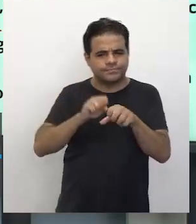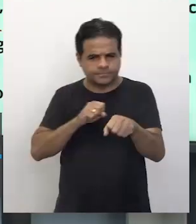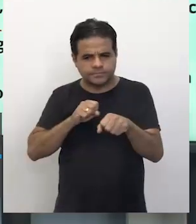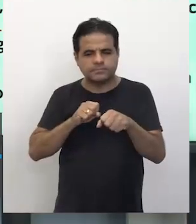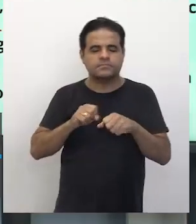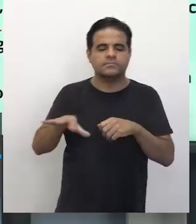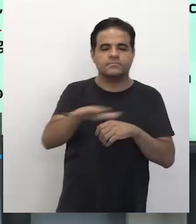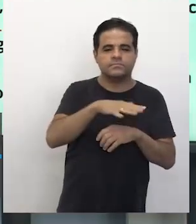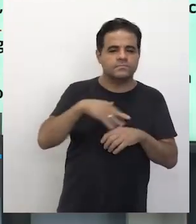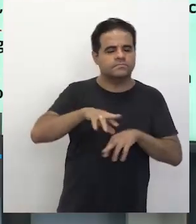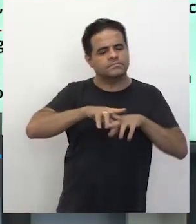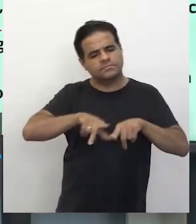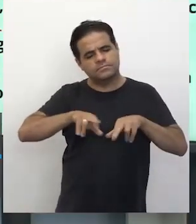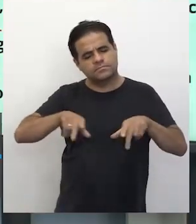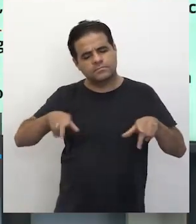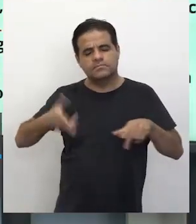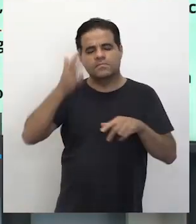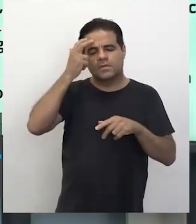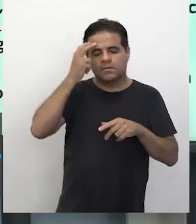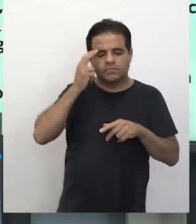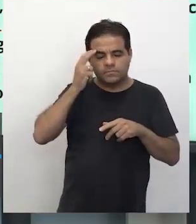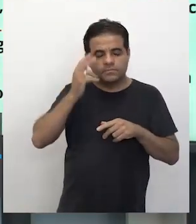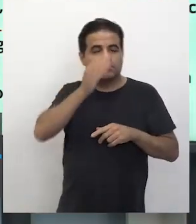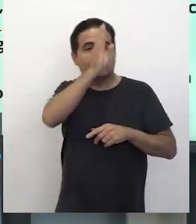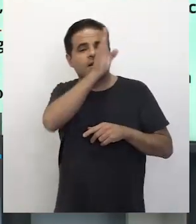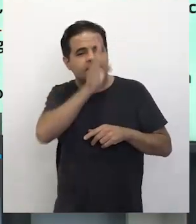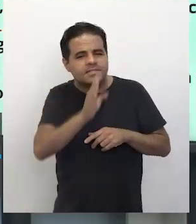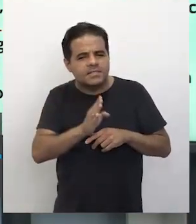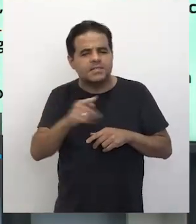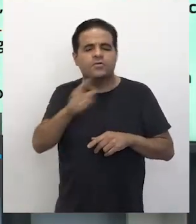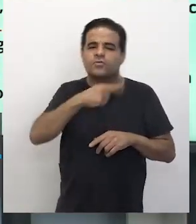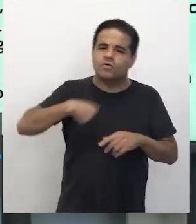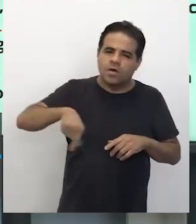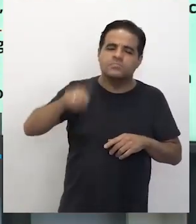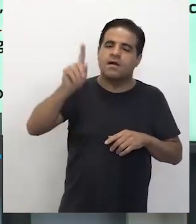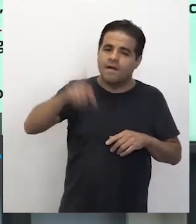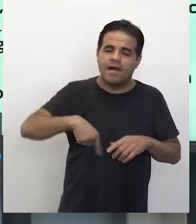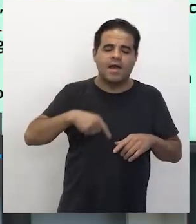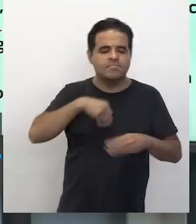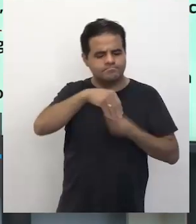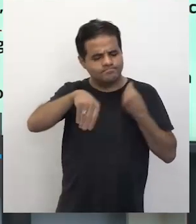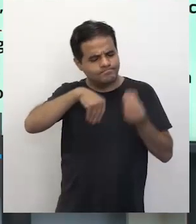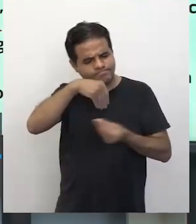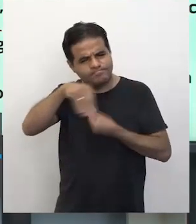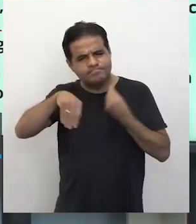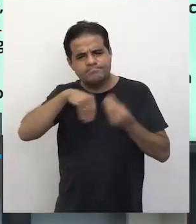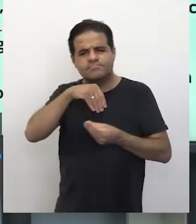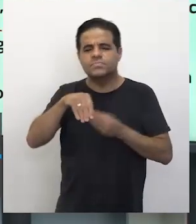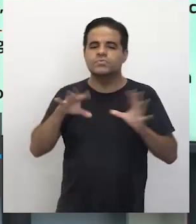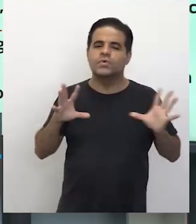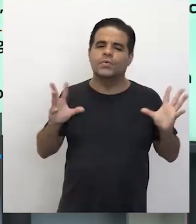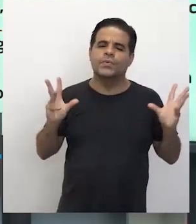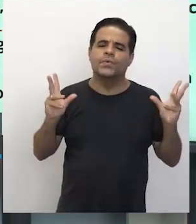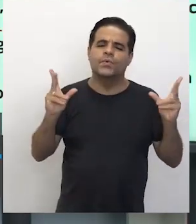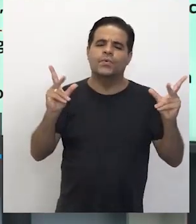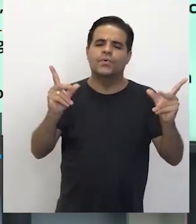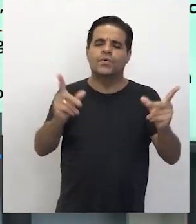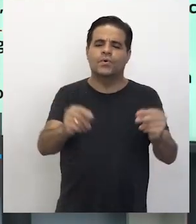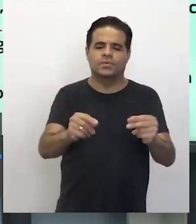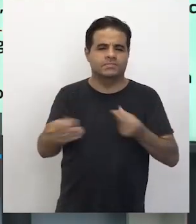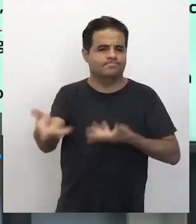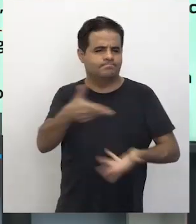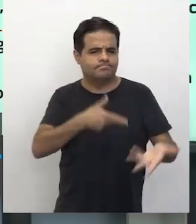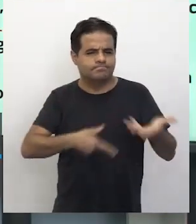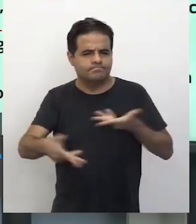diversidade, da cultura brasileira, o quanto que nós somos uma mistura de todas essas interações, né?